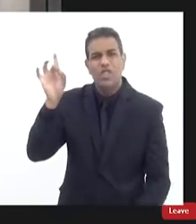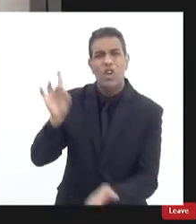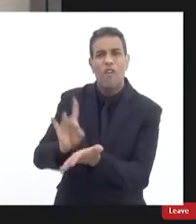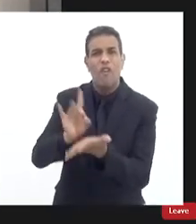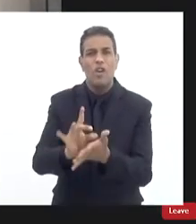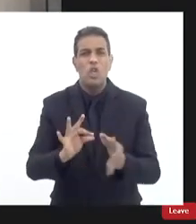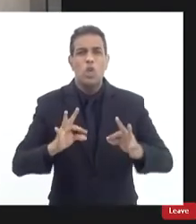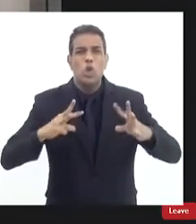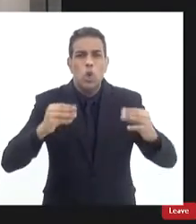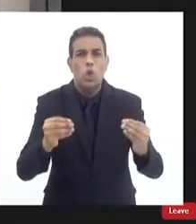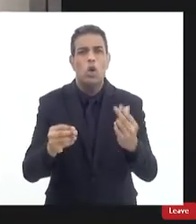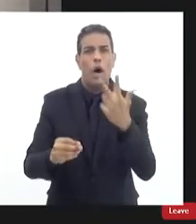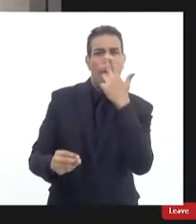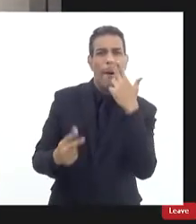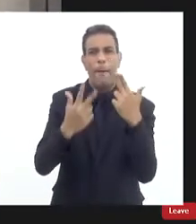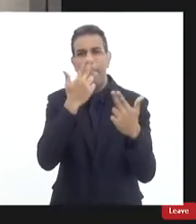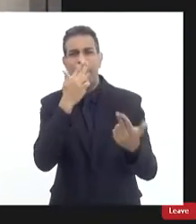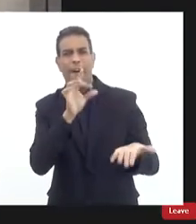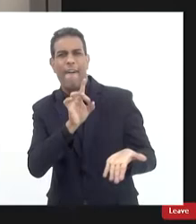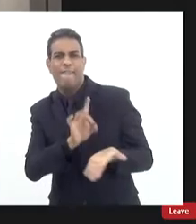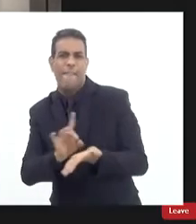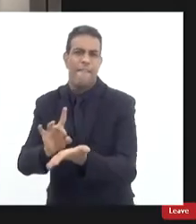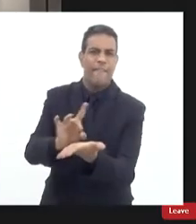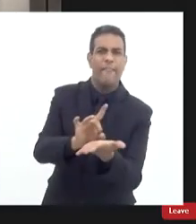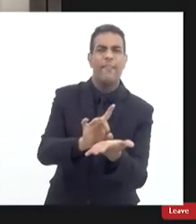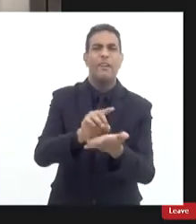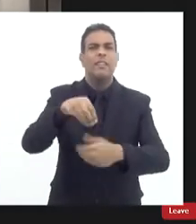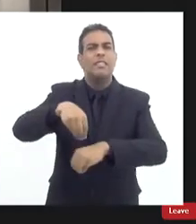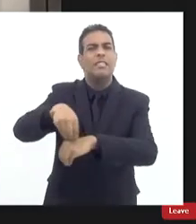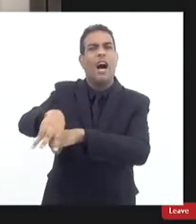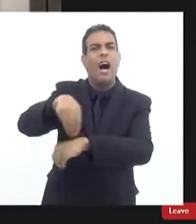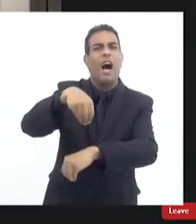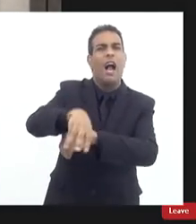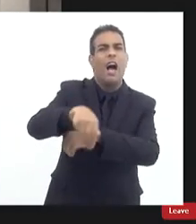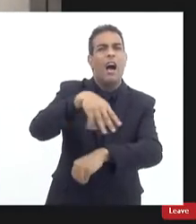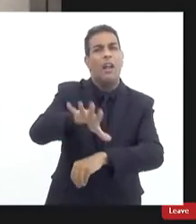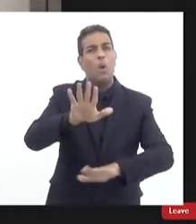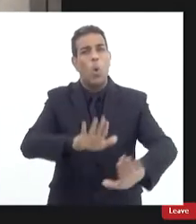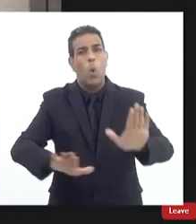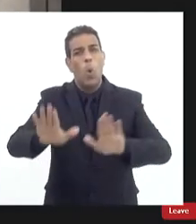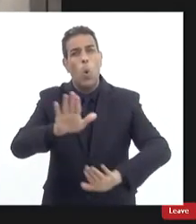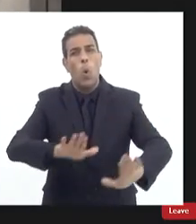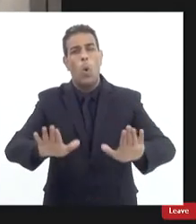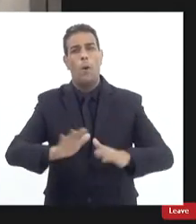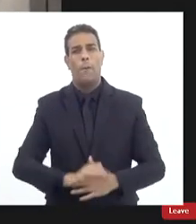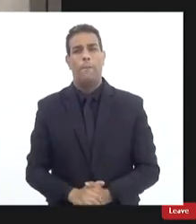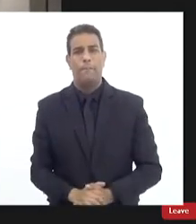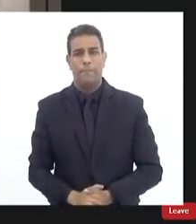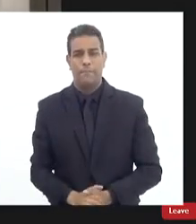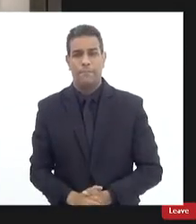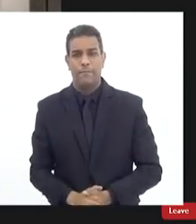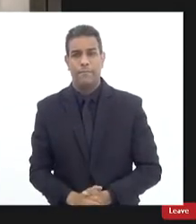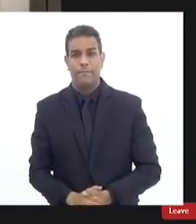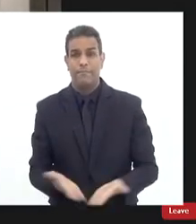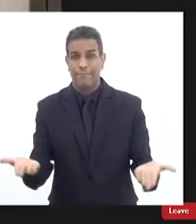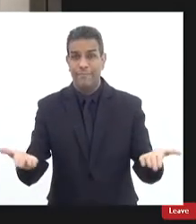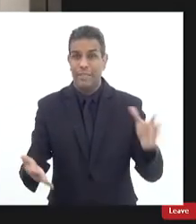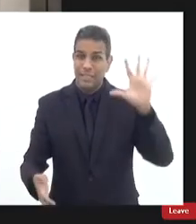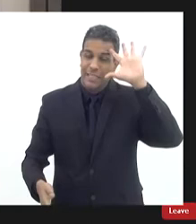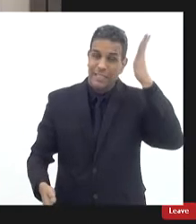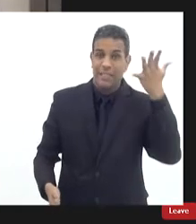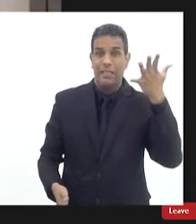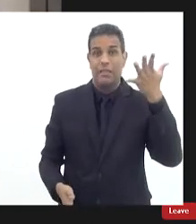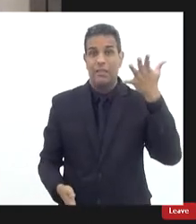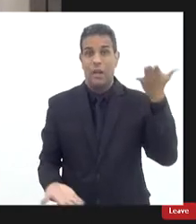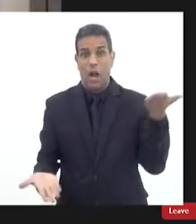tudo vira verdade a não ser para aquele repito que é noticiado ou boatado nós temos que tomar cuidado em relação a isso isso acontece até no